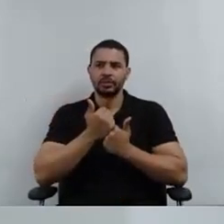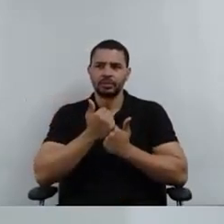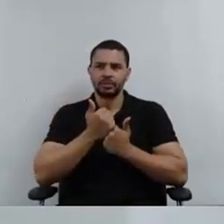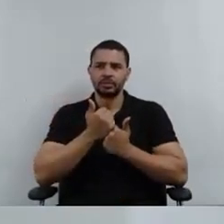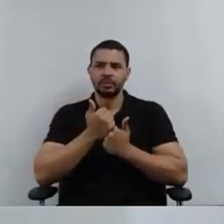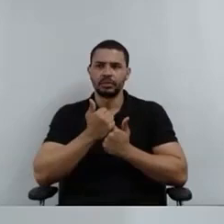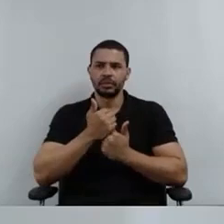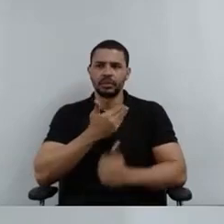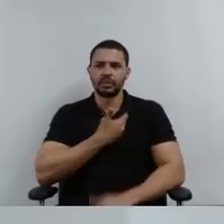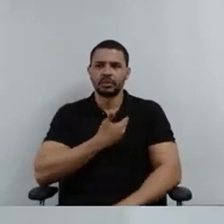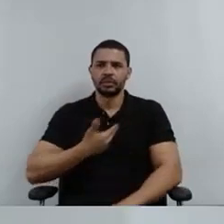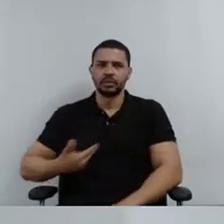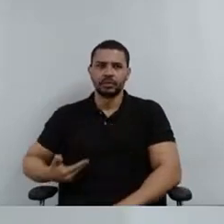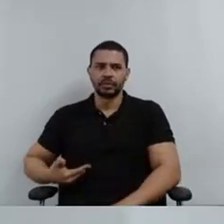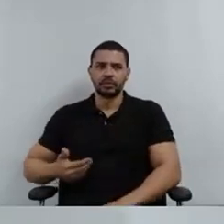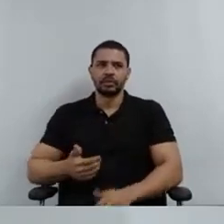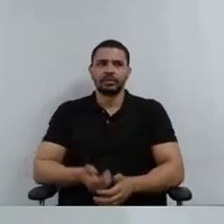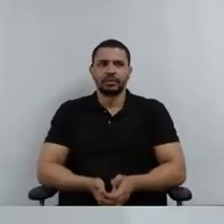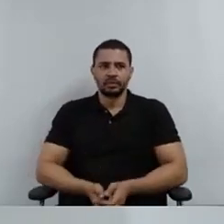prioritárias.